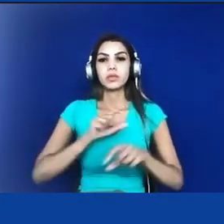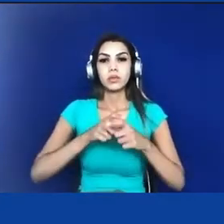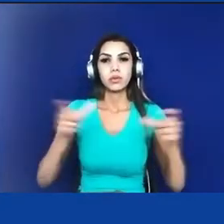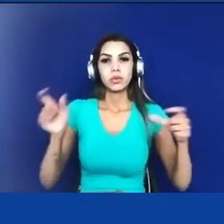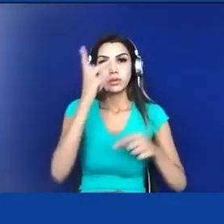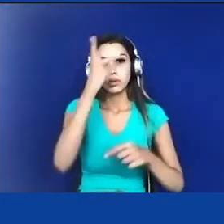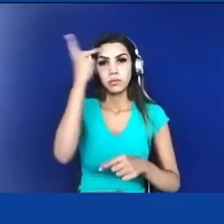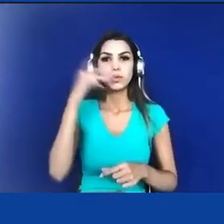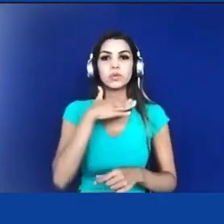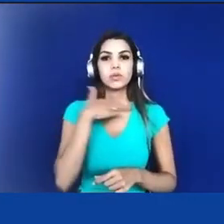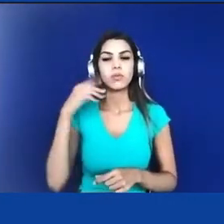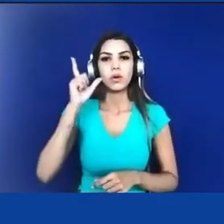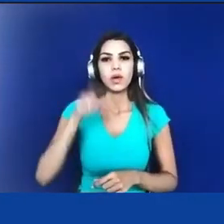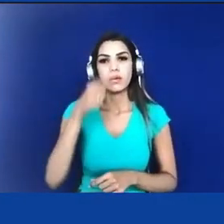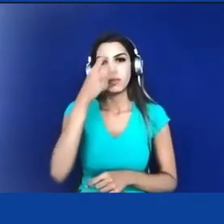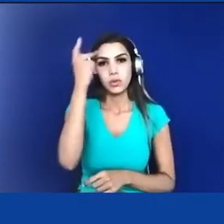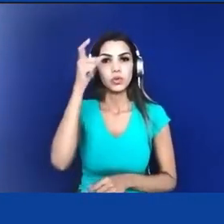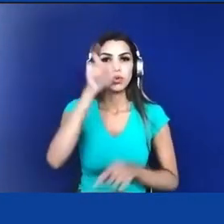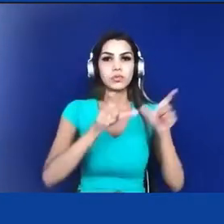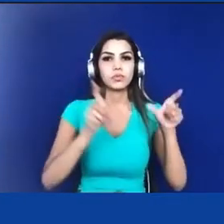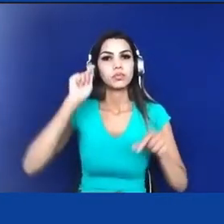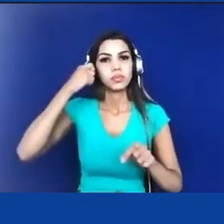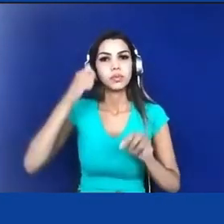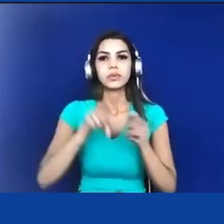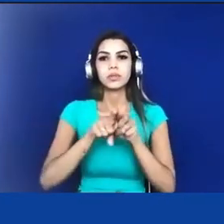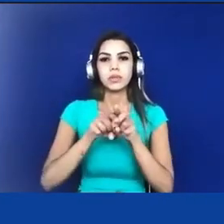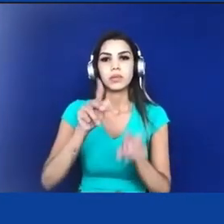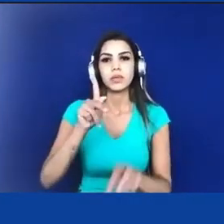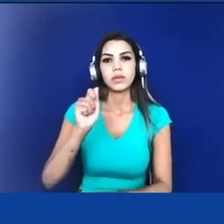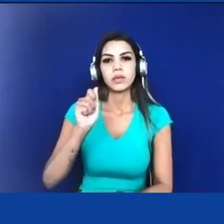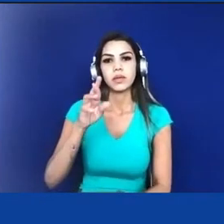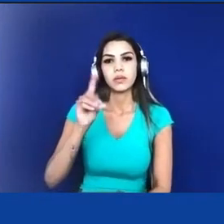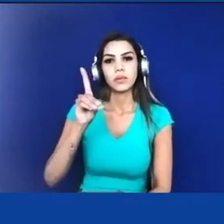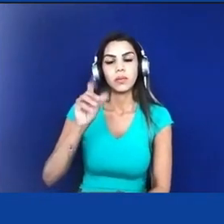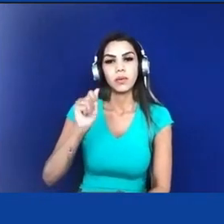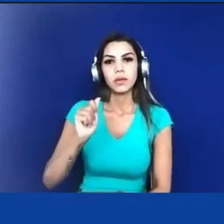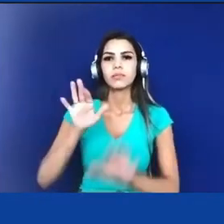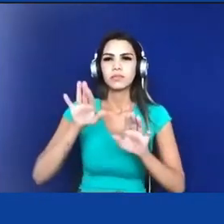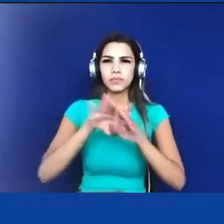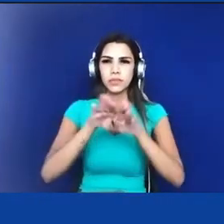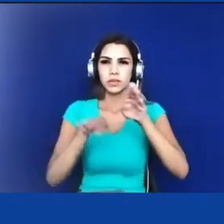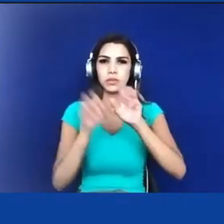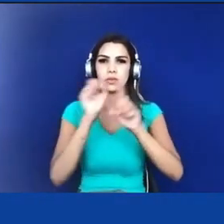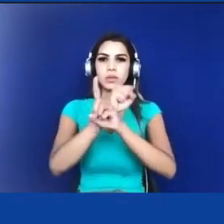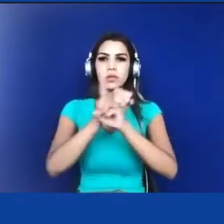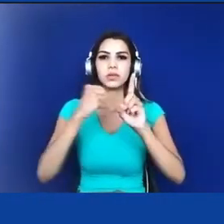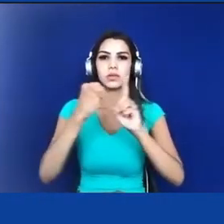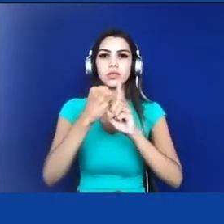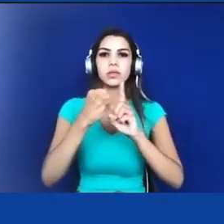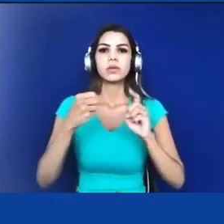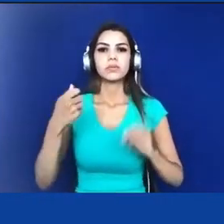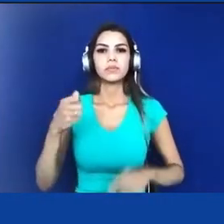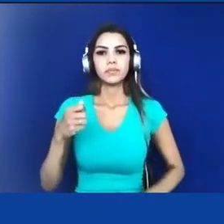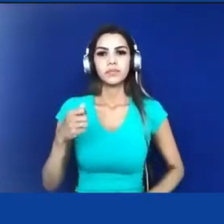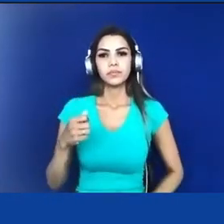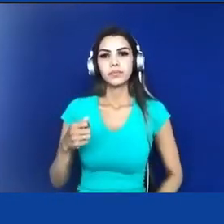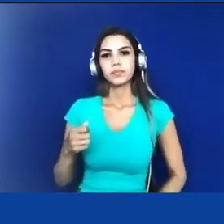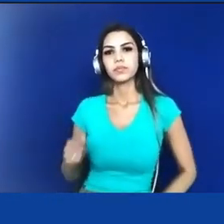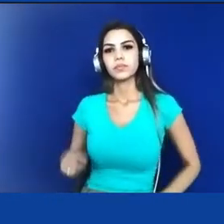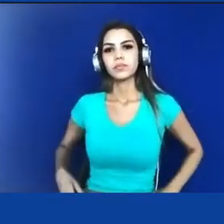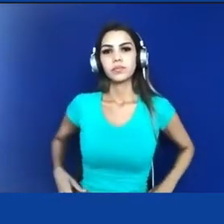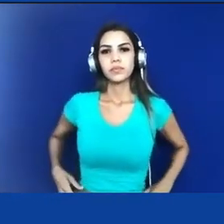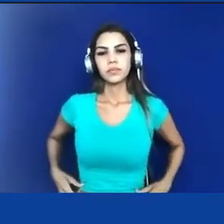Janeiro. As desigualdades raciais precisam ser consideradas até mesmo diante de